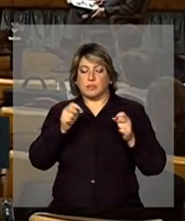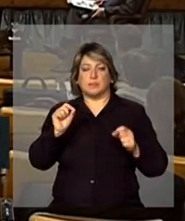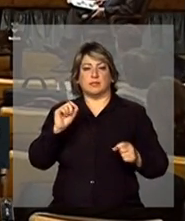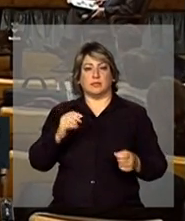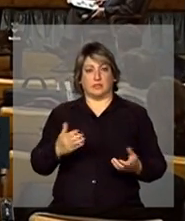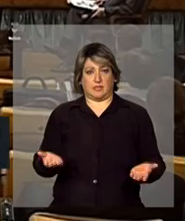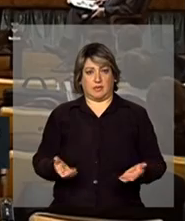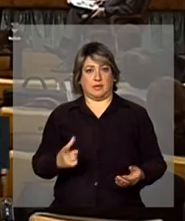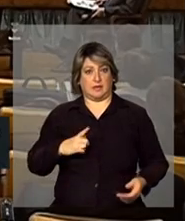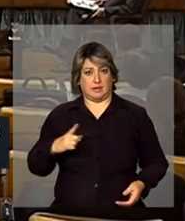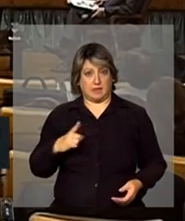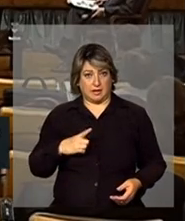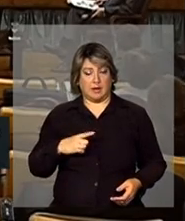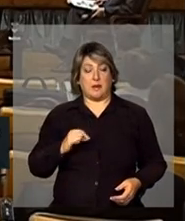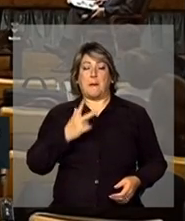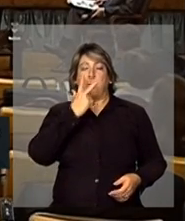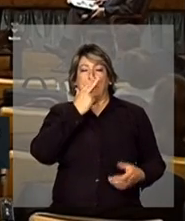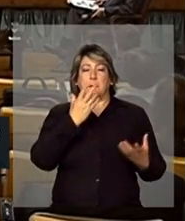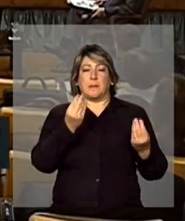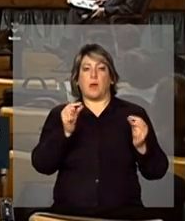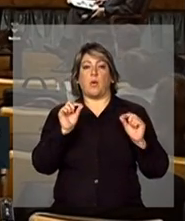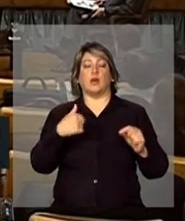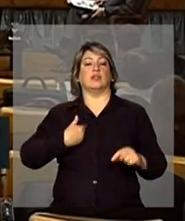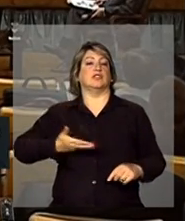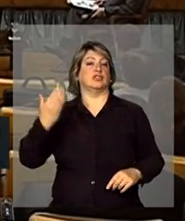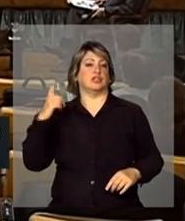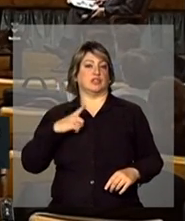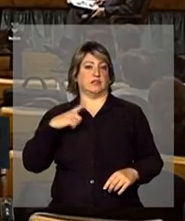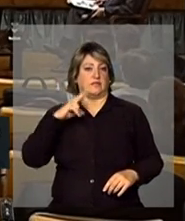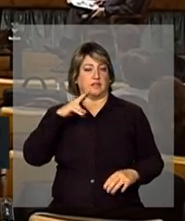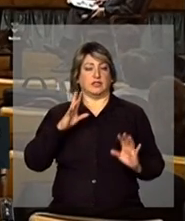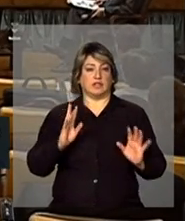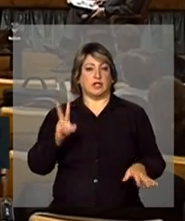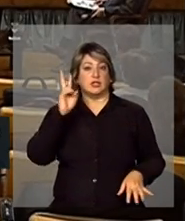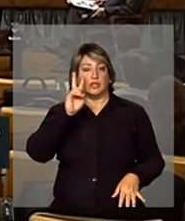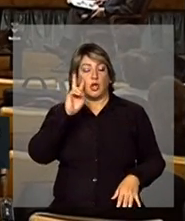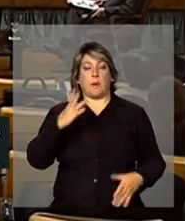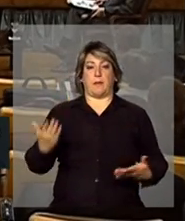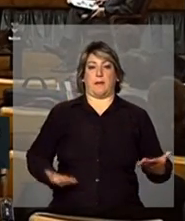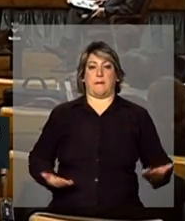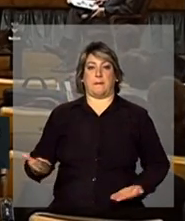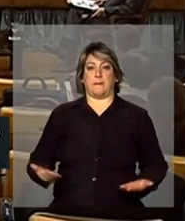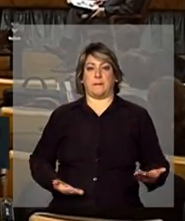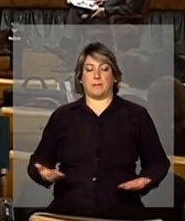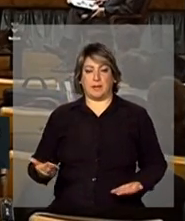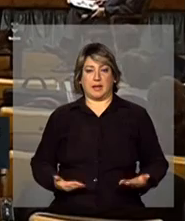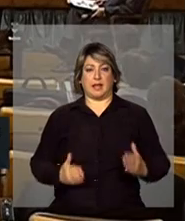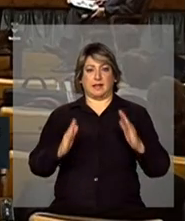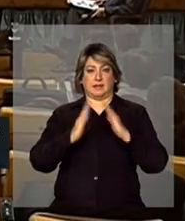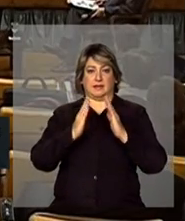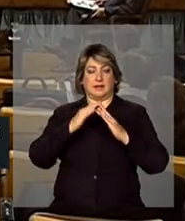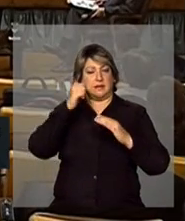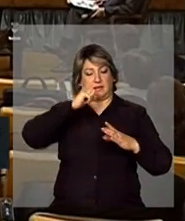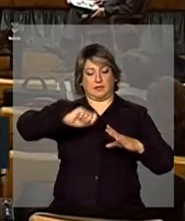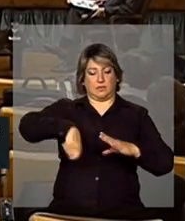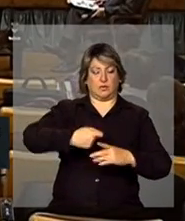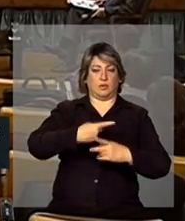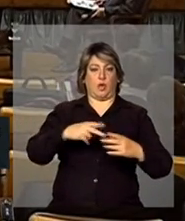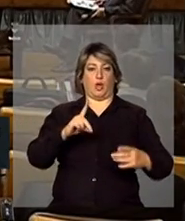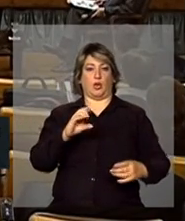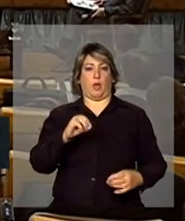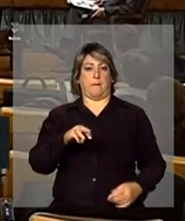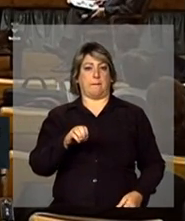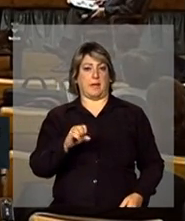parecida com o que eu já tinha visto, tem os trabalhos da UDET sobre empregadas domésticas, toda essa revolução que está acontecendo,